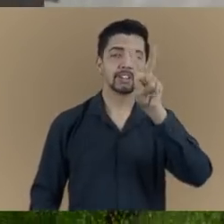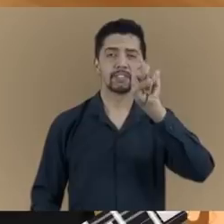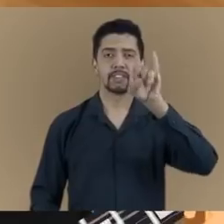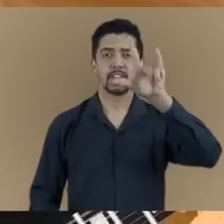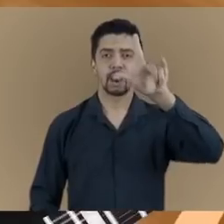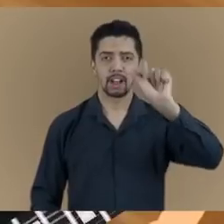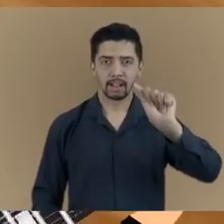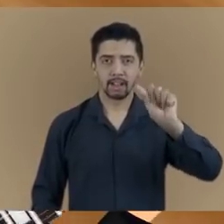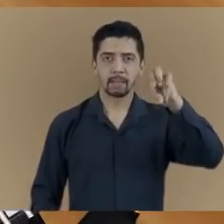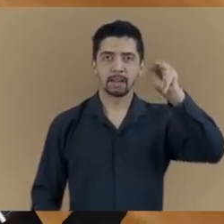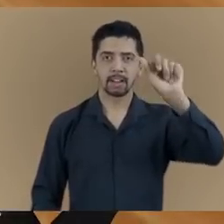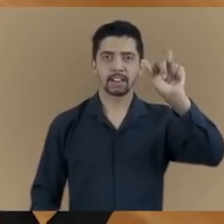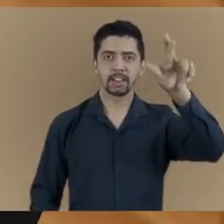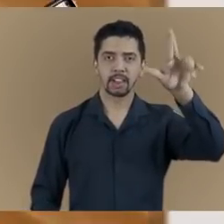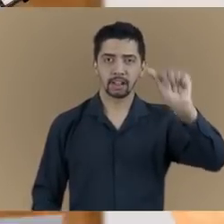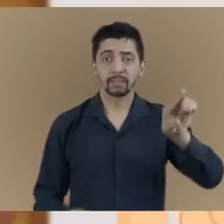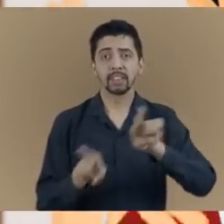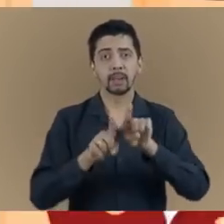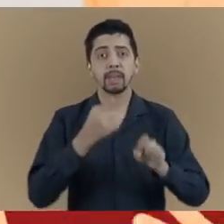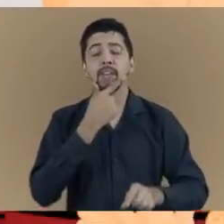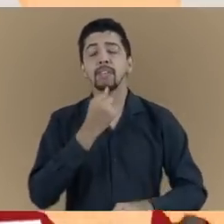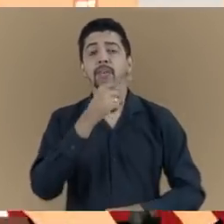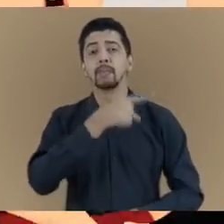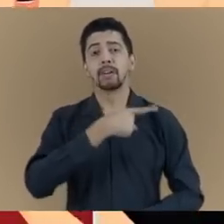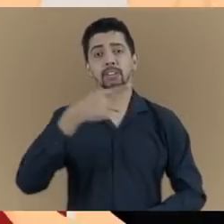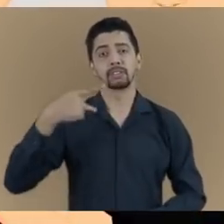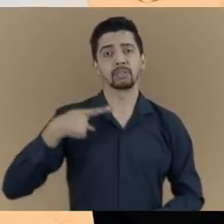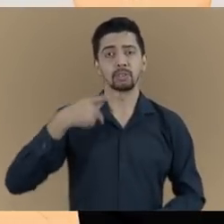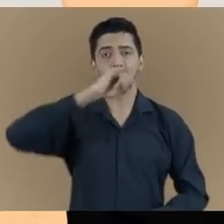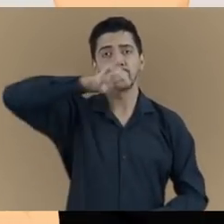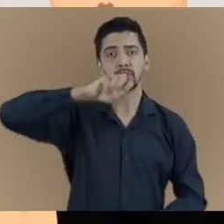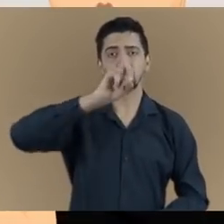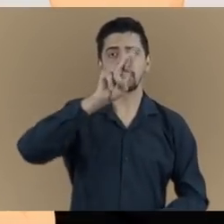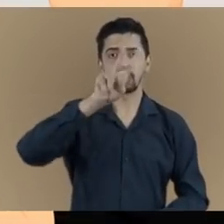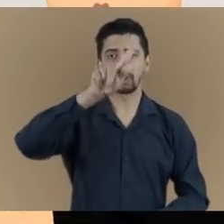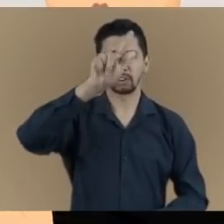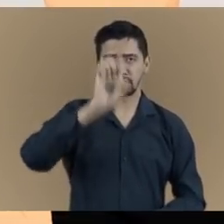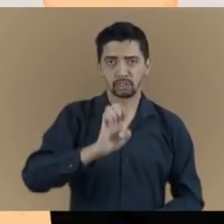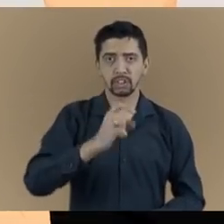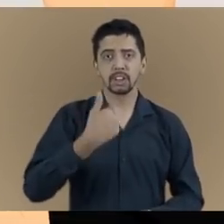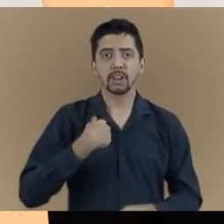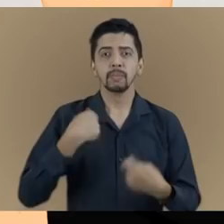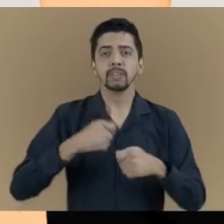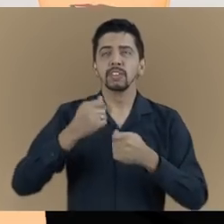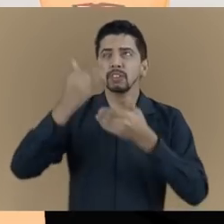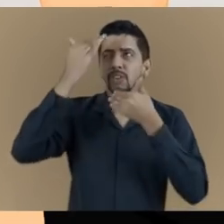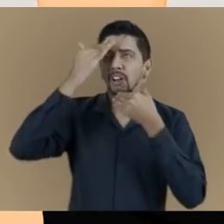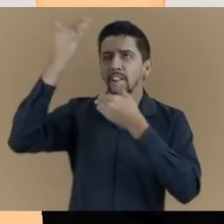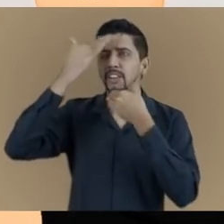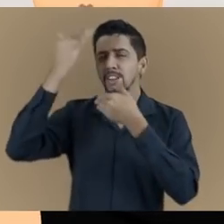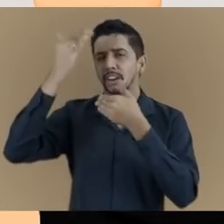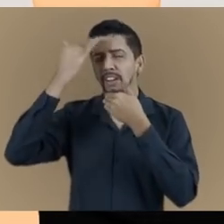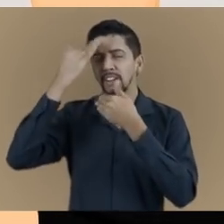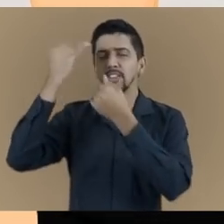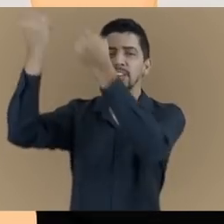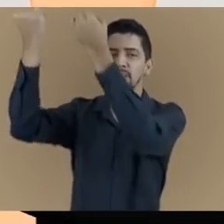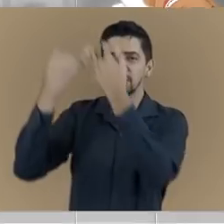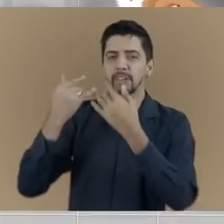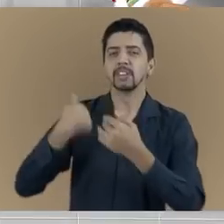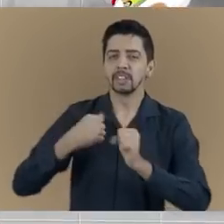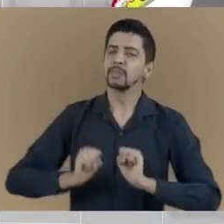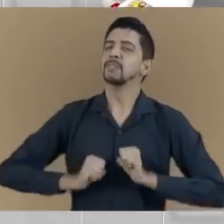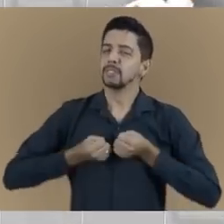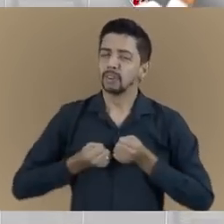e do meu pastor Jorge. Tudo que posso fazer para devolver as bênçãos recebidas, eu faço.